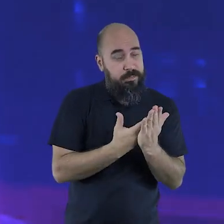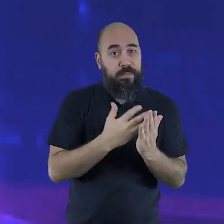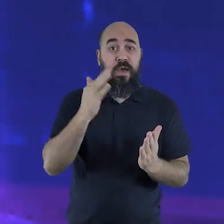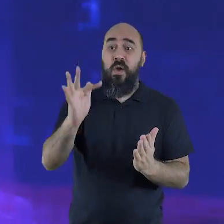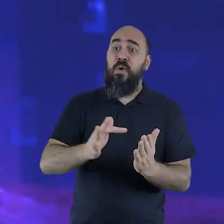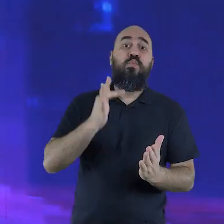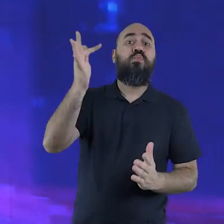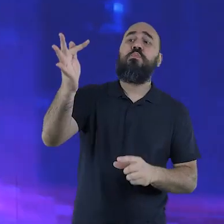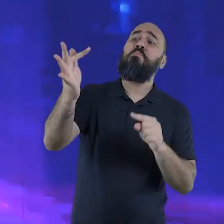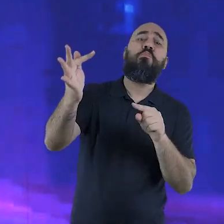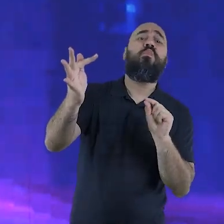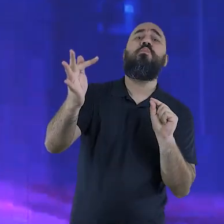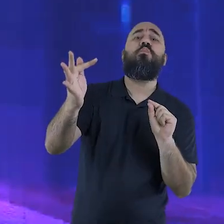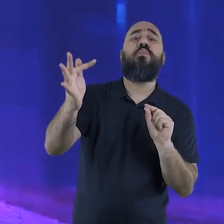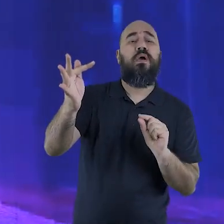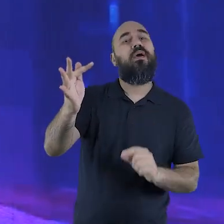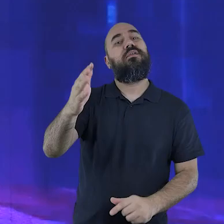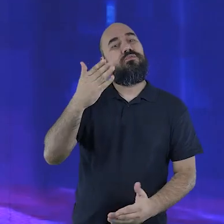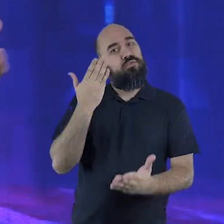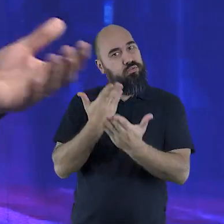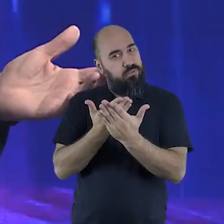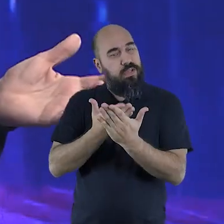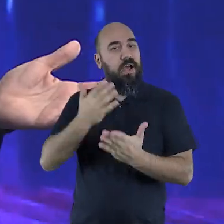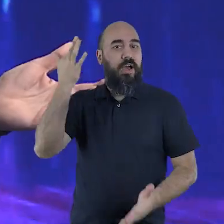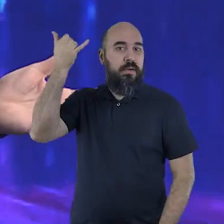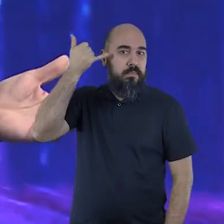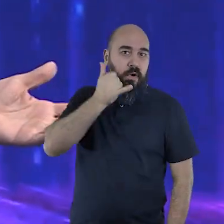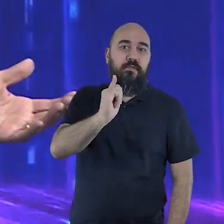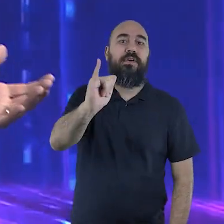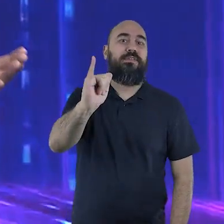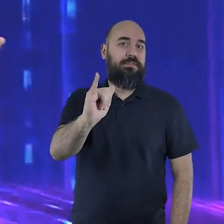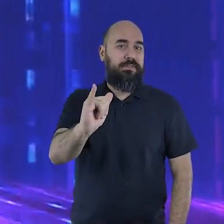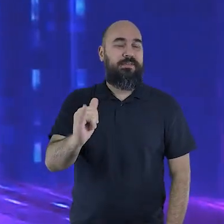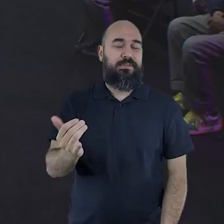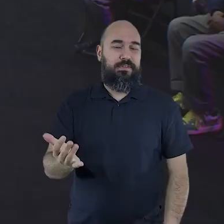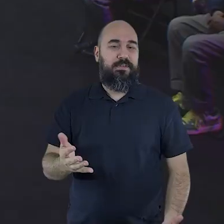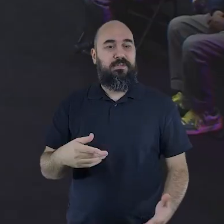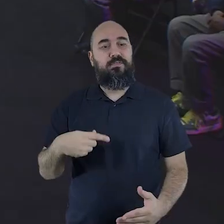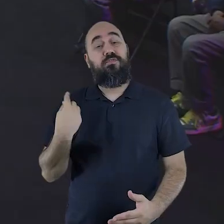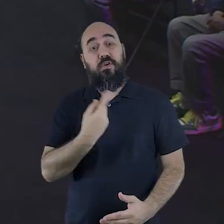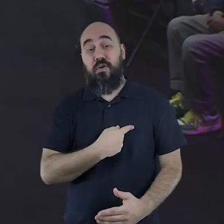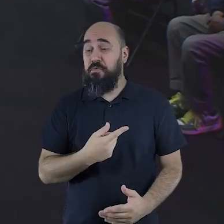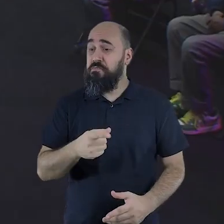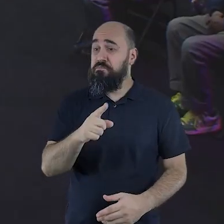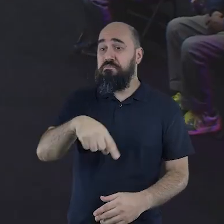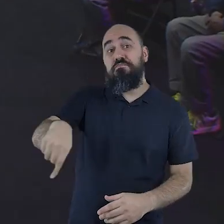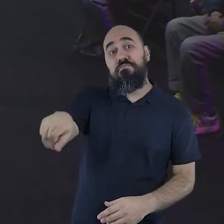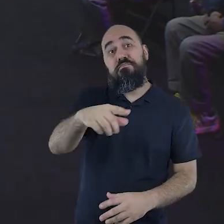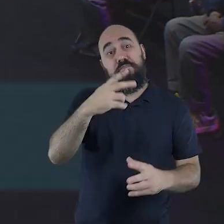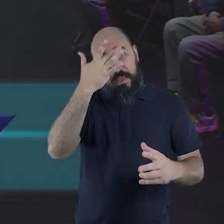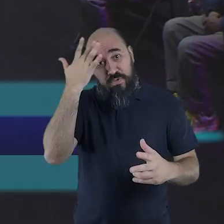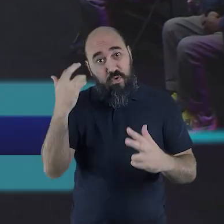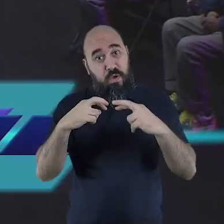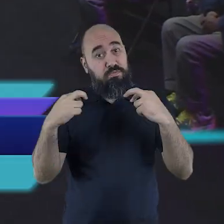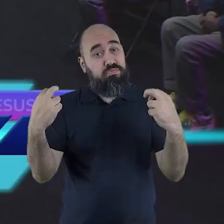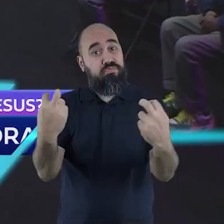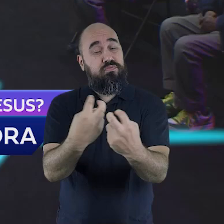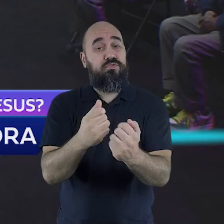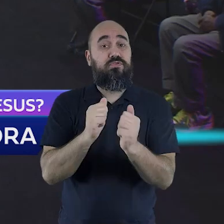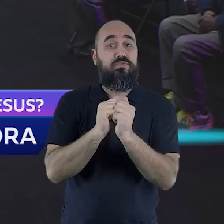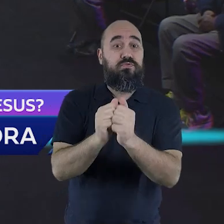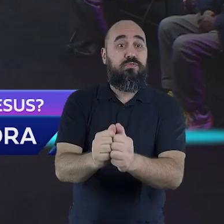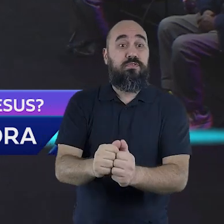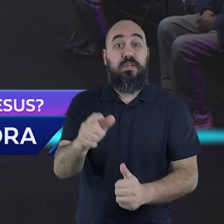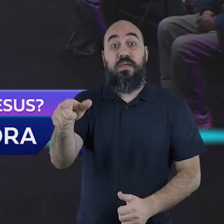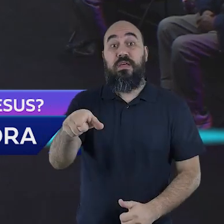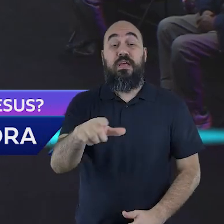estudamos as profecias. E a cada semana eu recebo aqui no nosso cenário pessoas, amigos, amigas, diferentes lugares. Esse pessoal que está